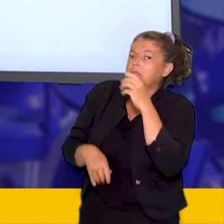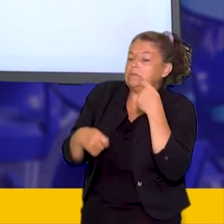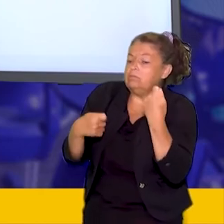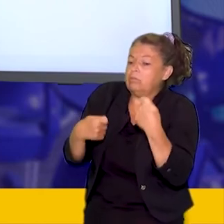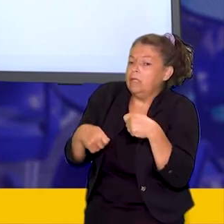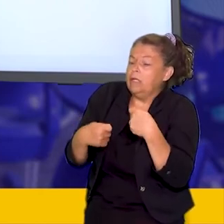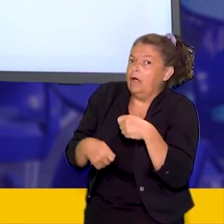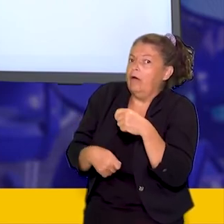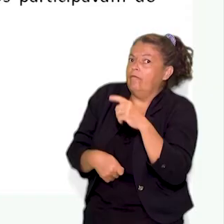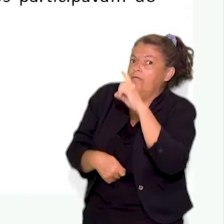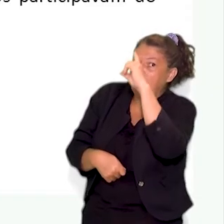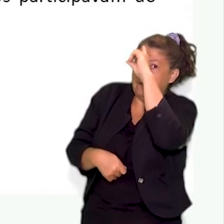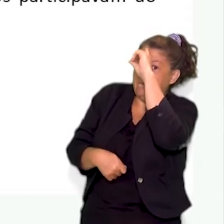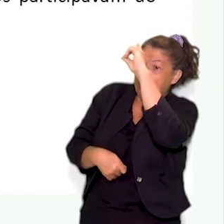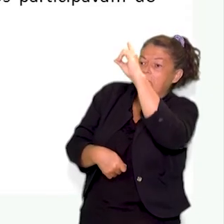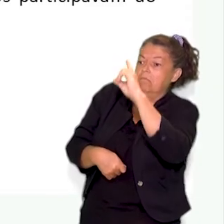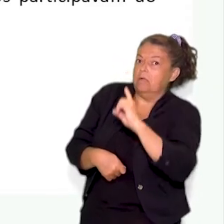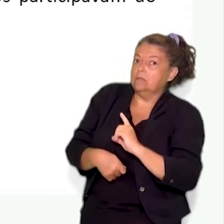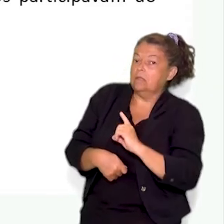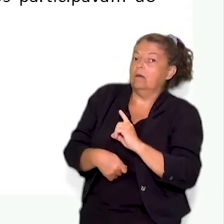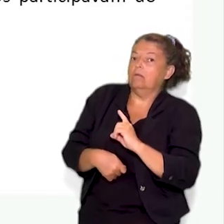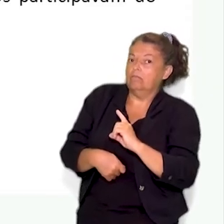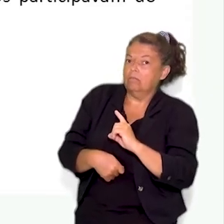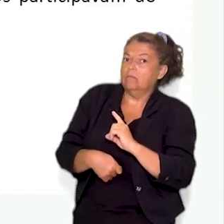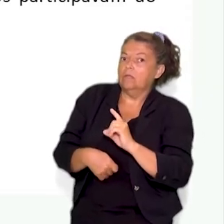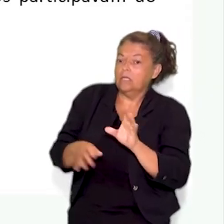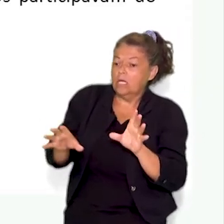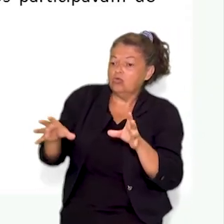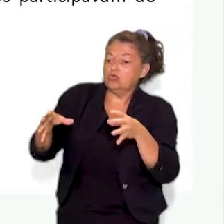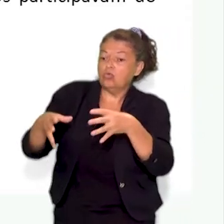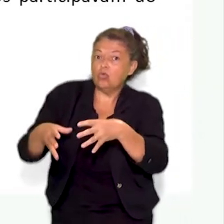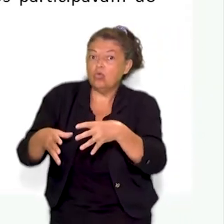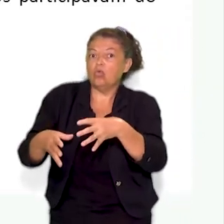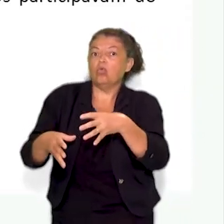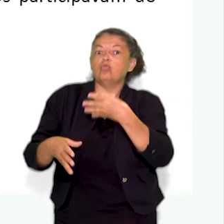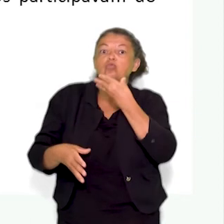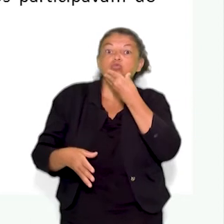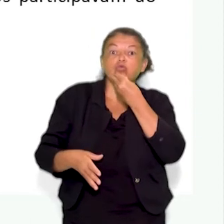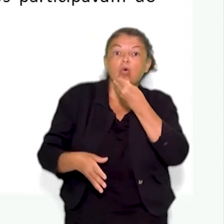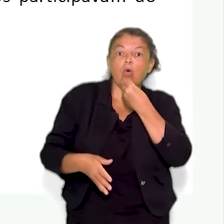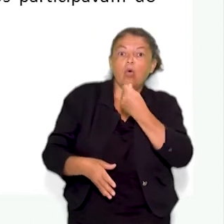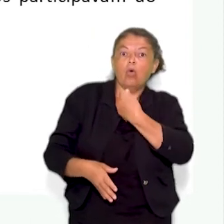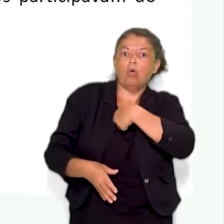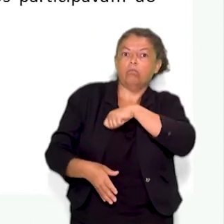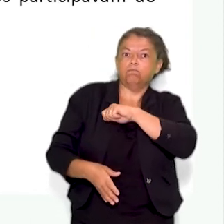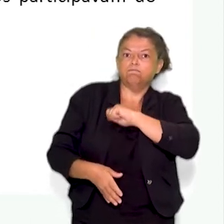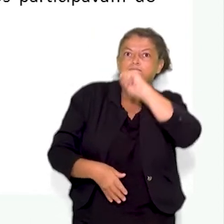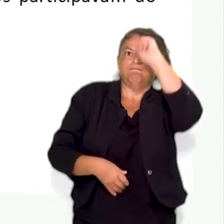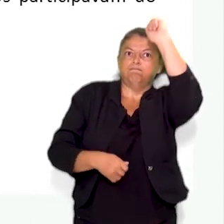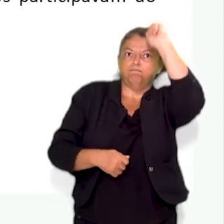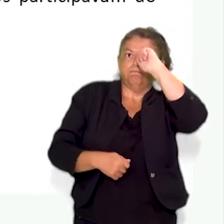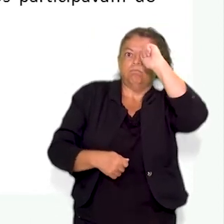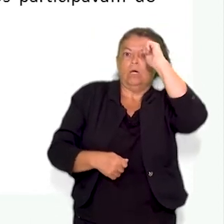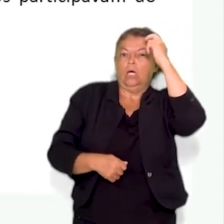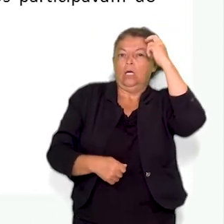e arbitrariedades dos coronéis sendo vista como currais eleitorais